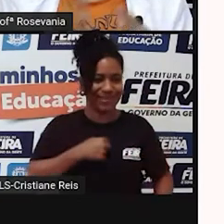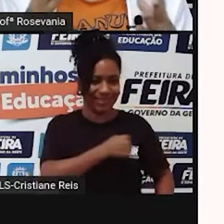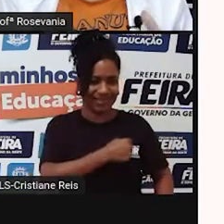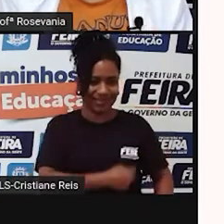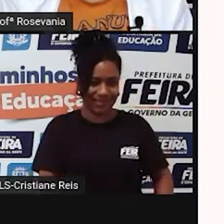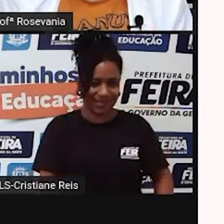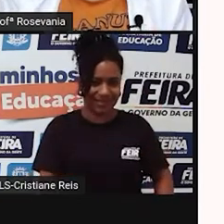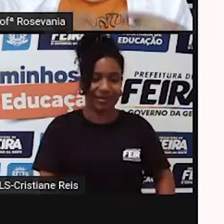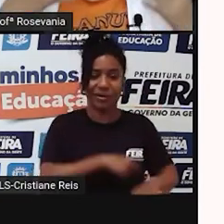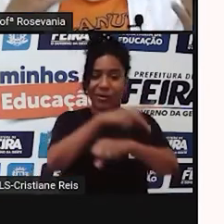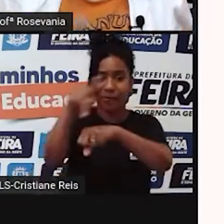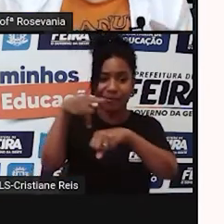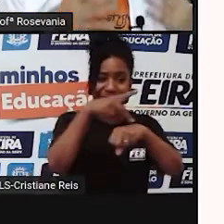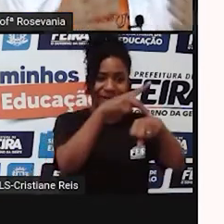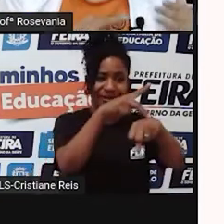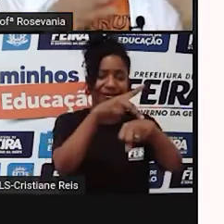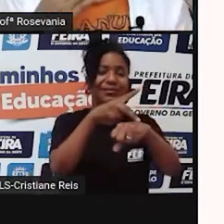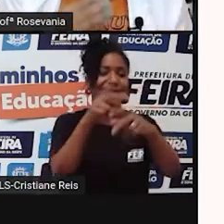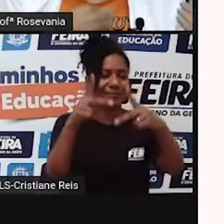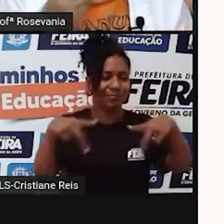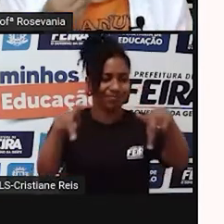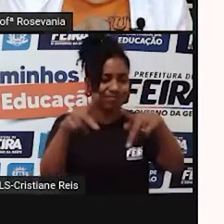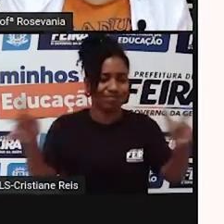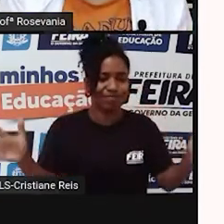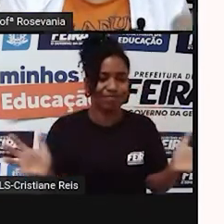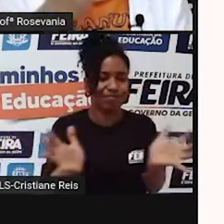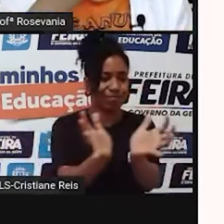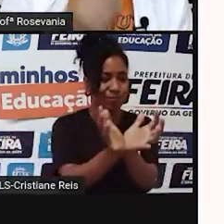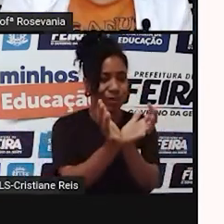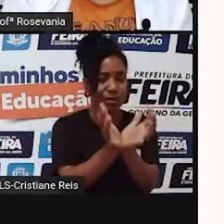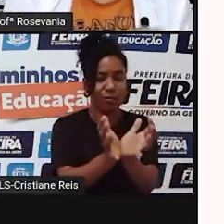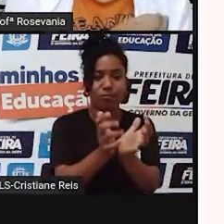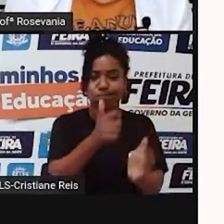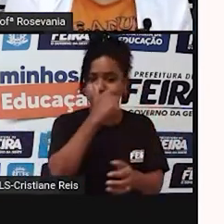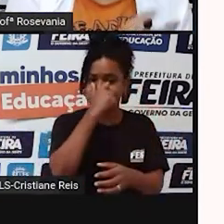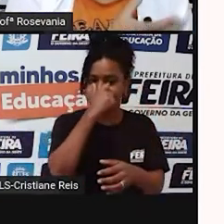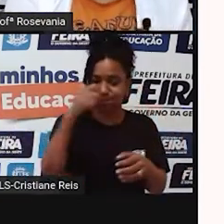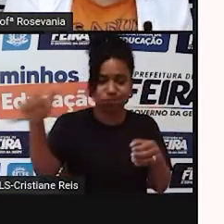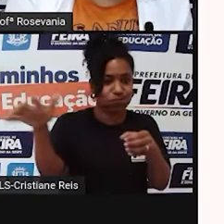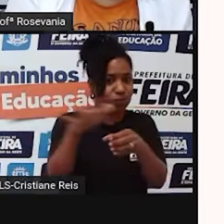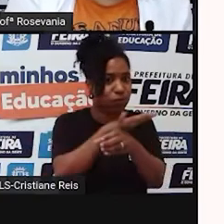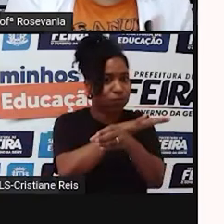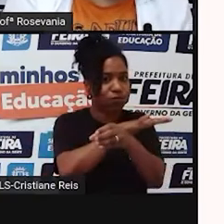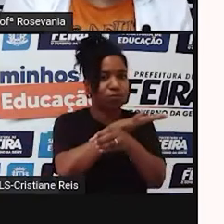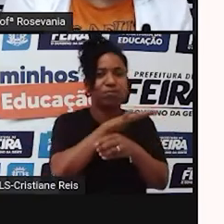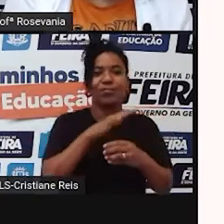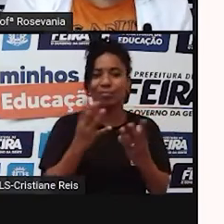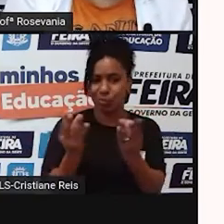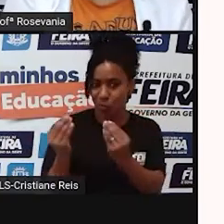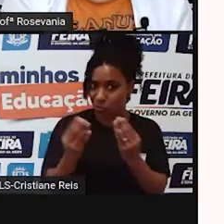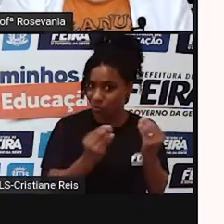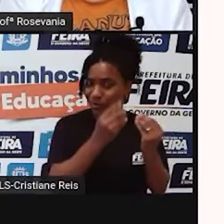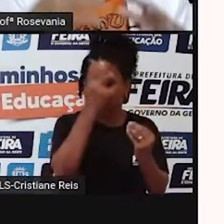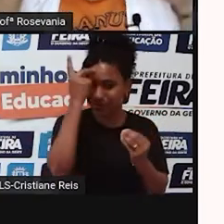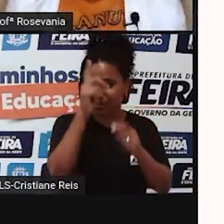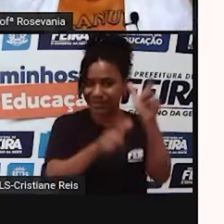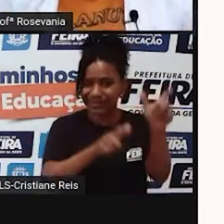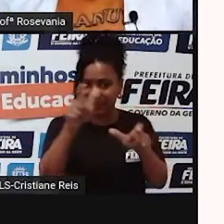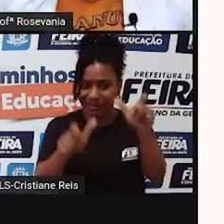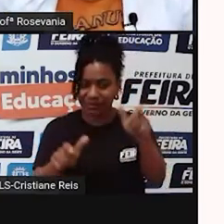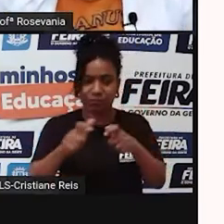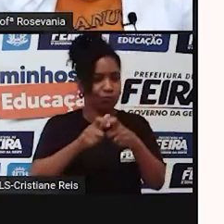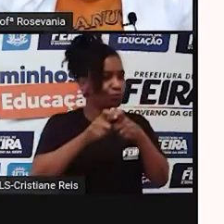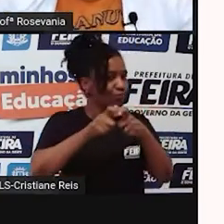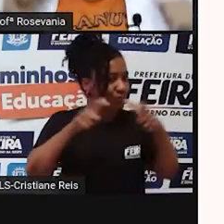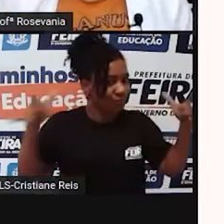país populoso, ele tem na sua população absoluta um grande número de habitantes. Entenderam isso? Então, teve um